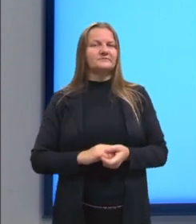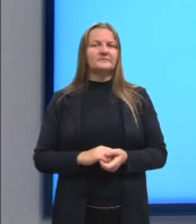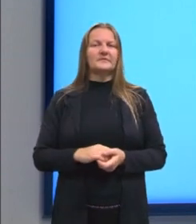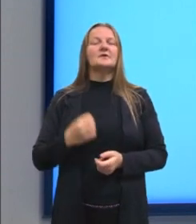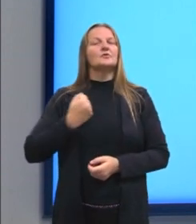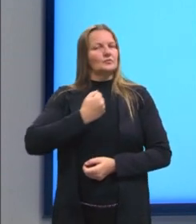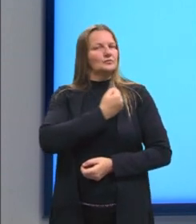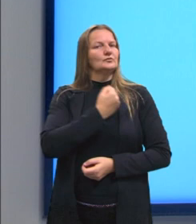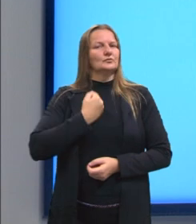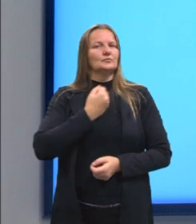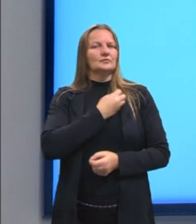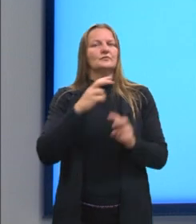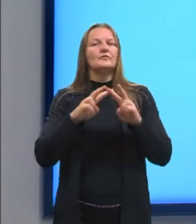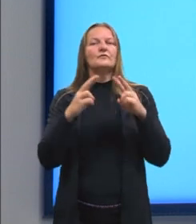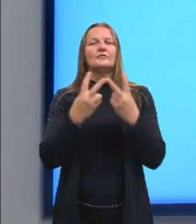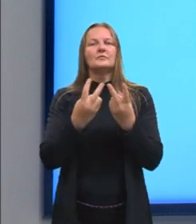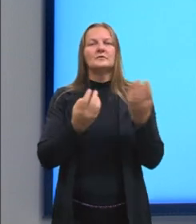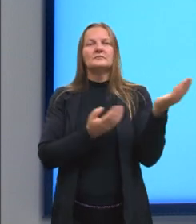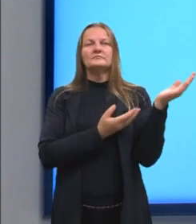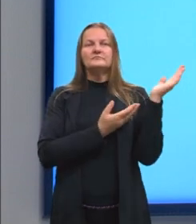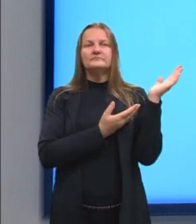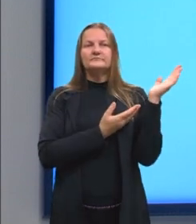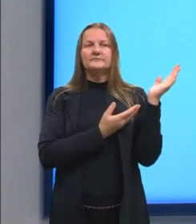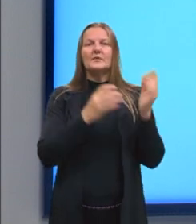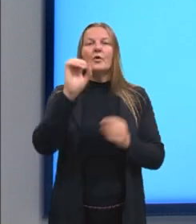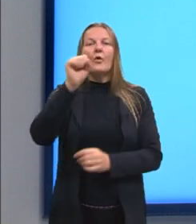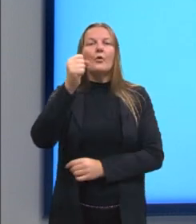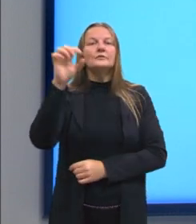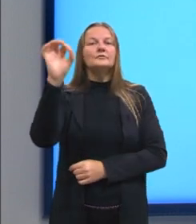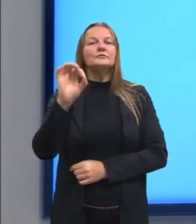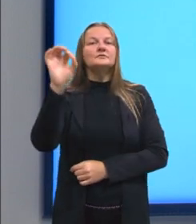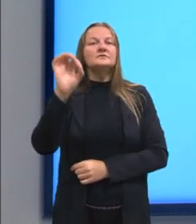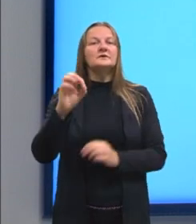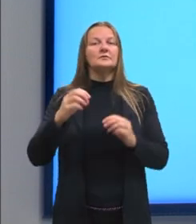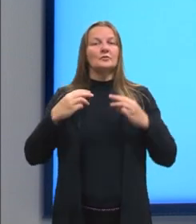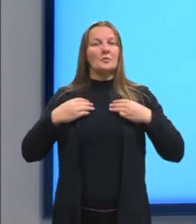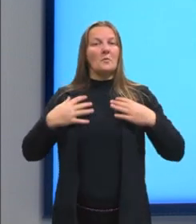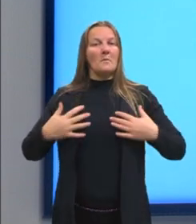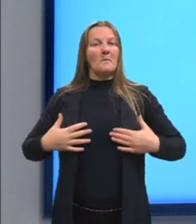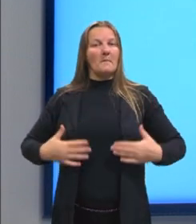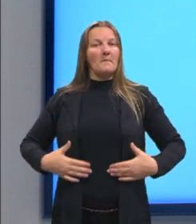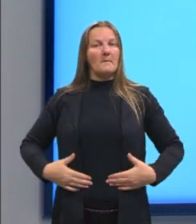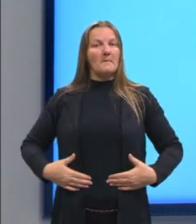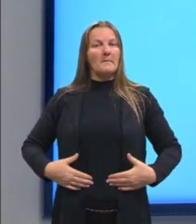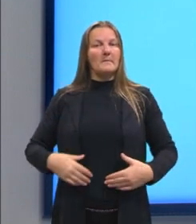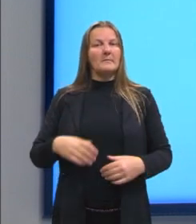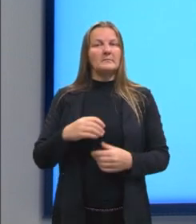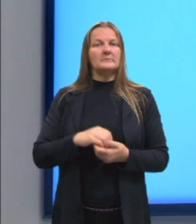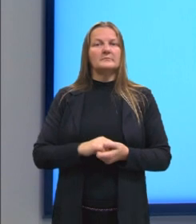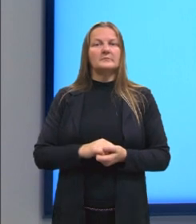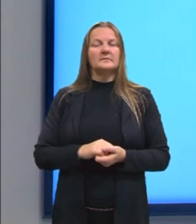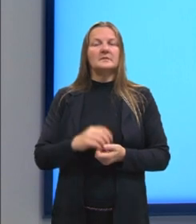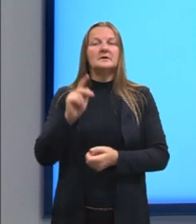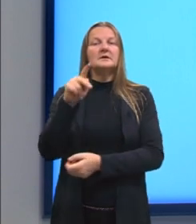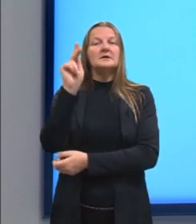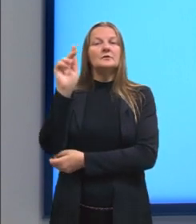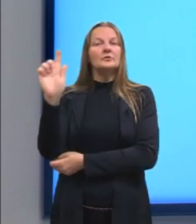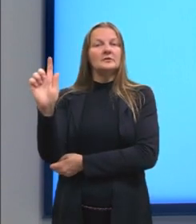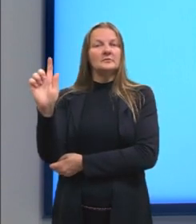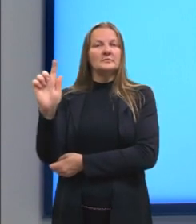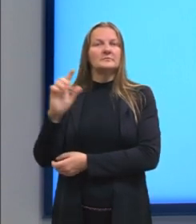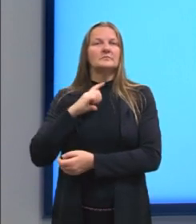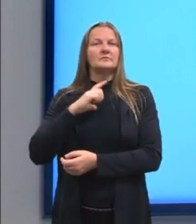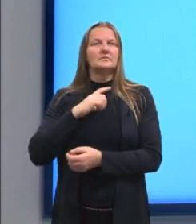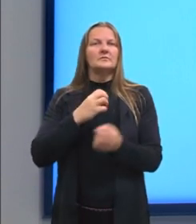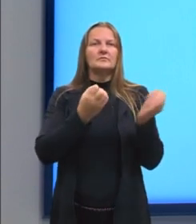numérico dado por 8% da massa corporal do indivíduo, medida em quilograma. Então,